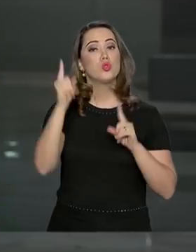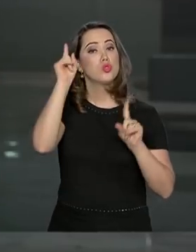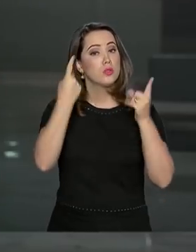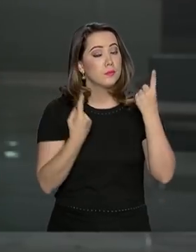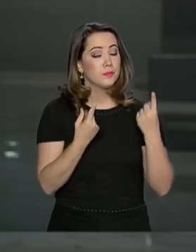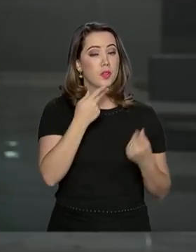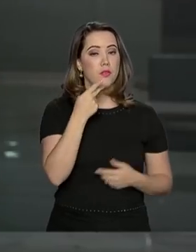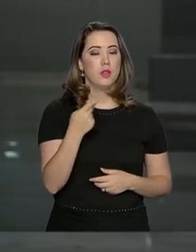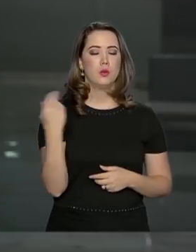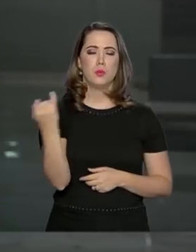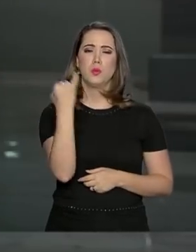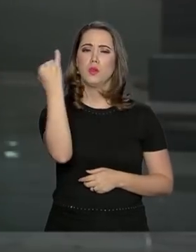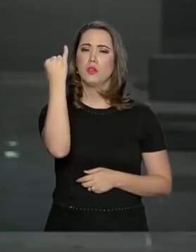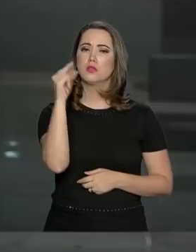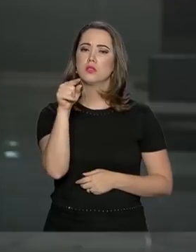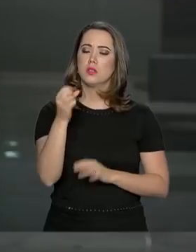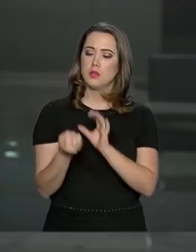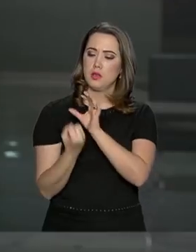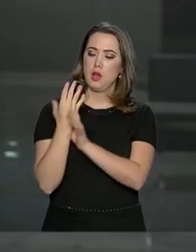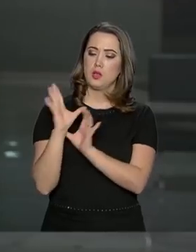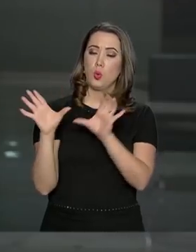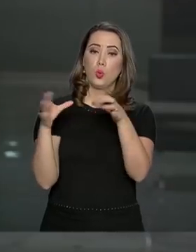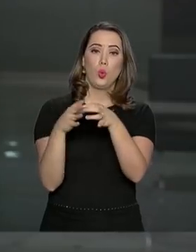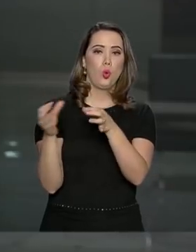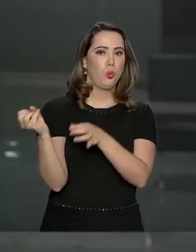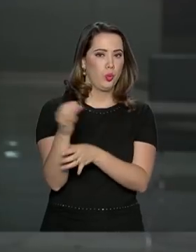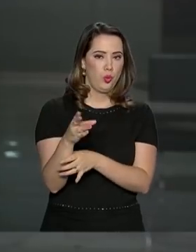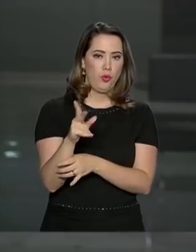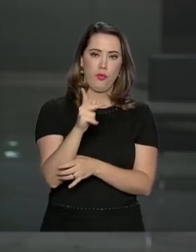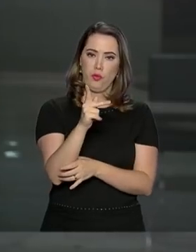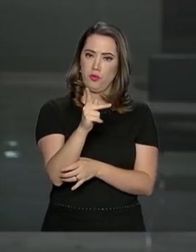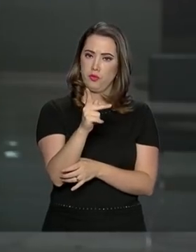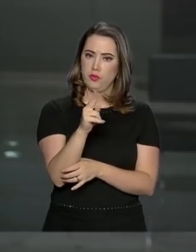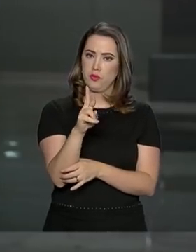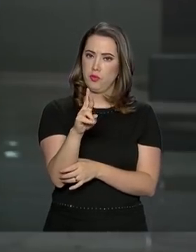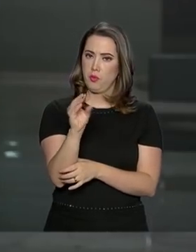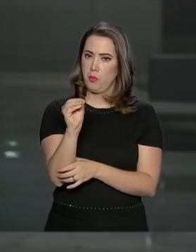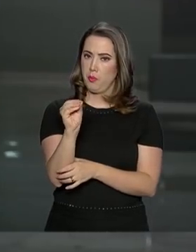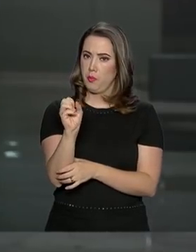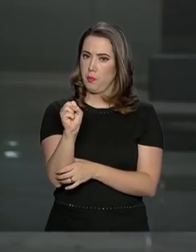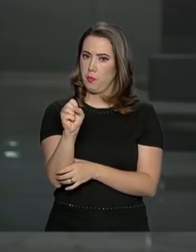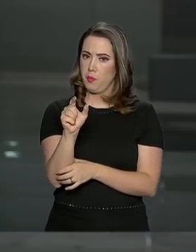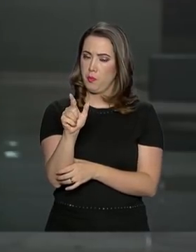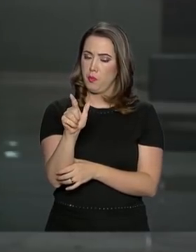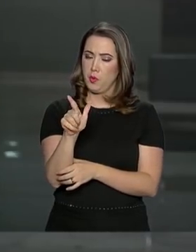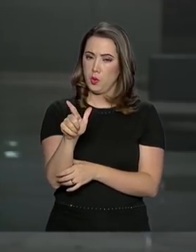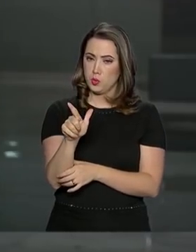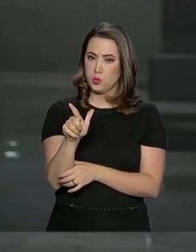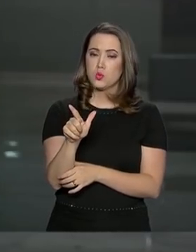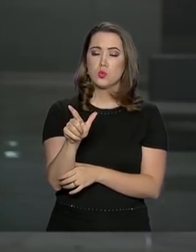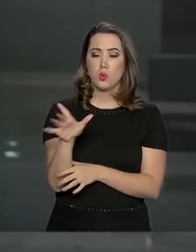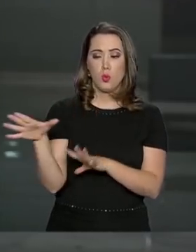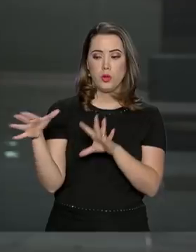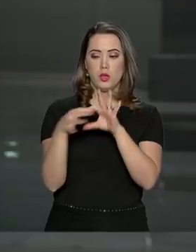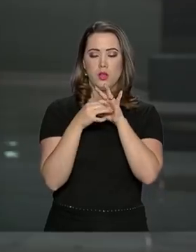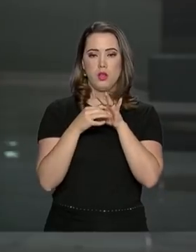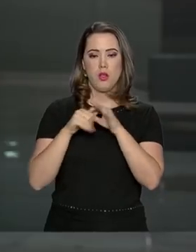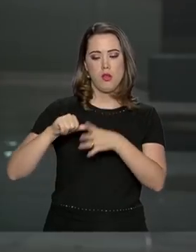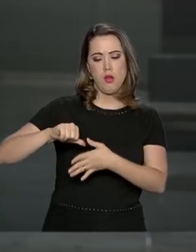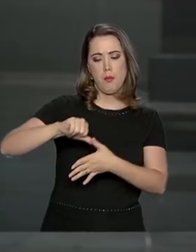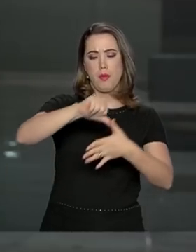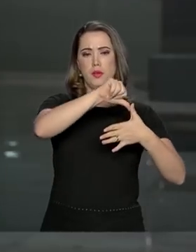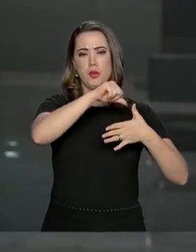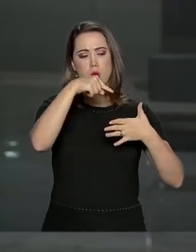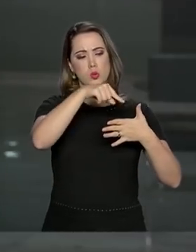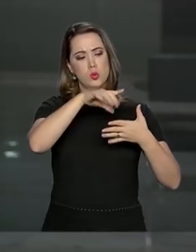destacou a criação do ProSul, grupo que vai fortalecer a integração de países da América do Sul em questões como